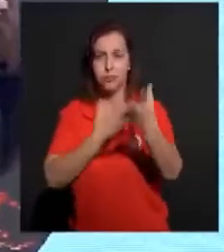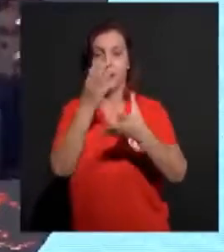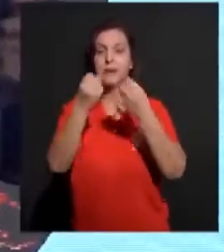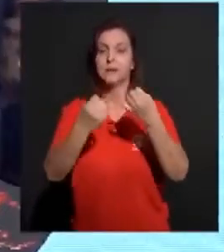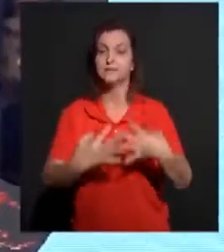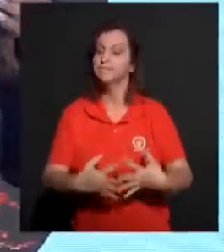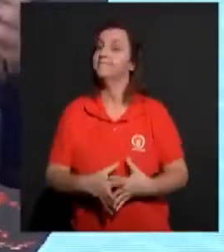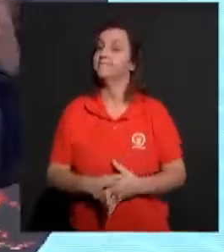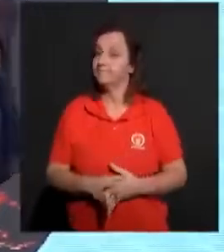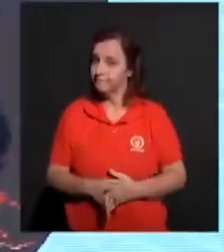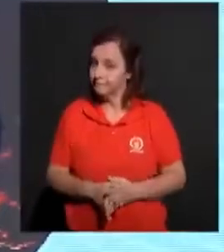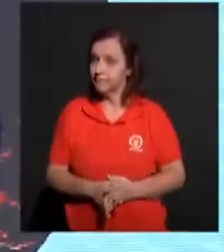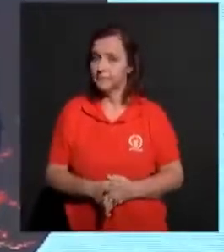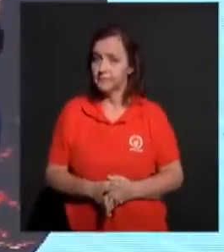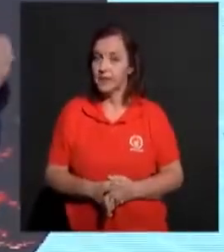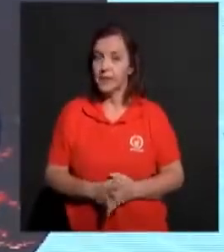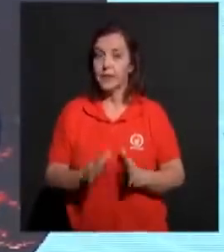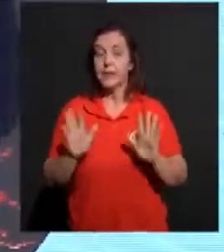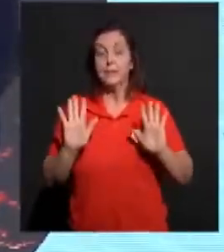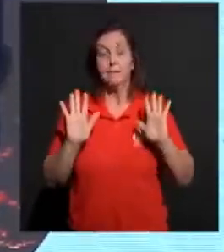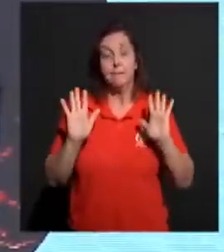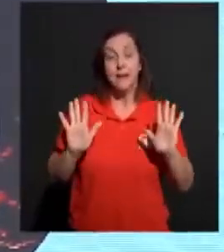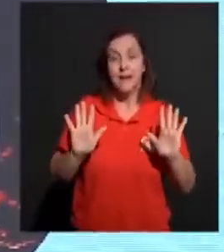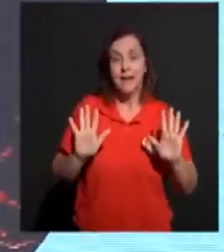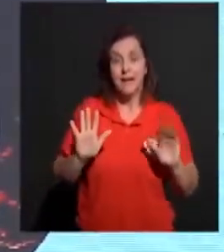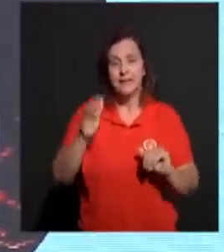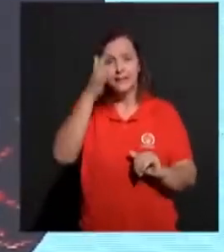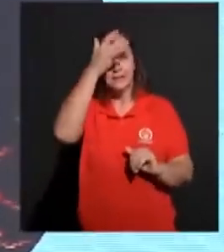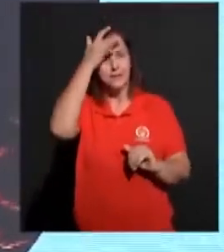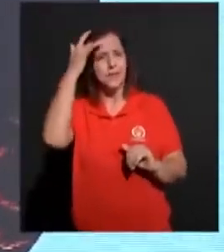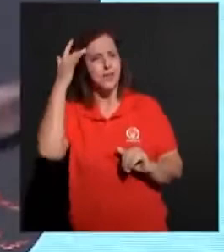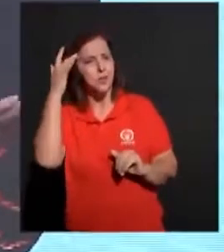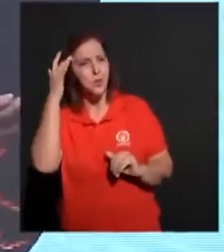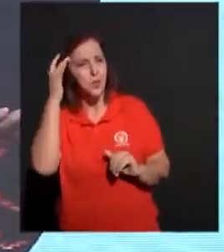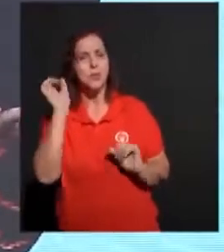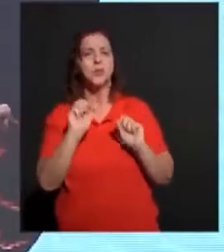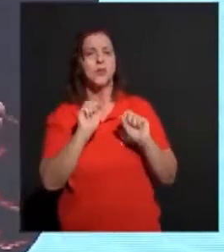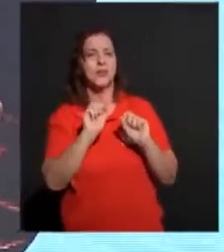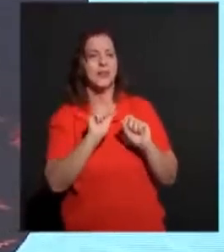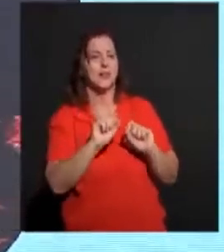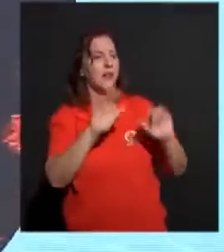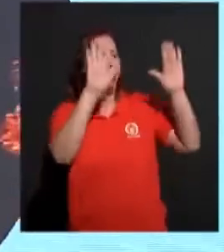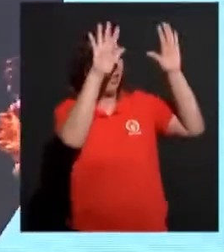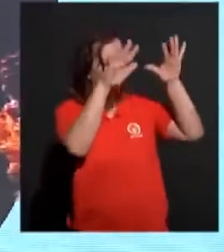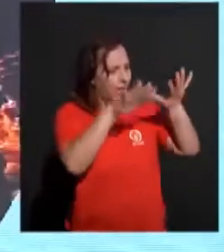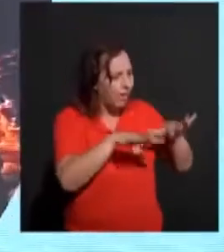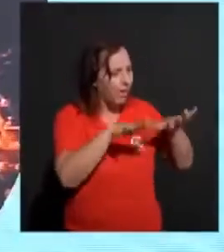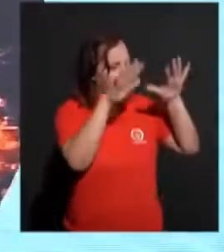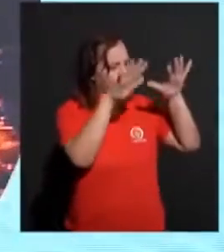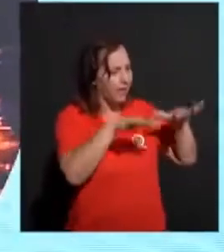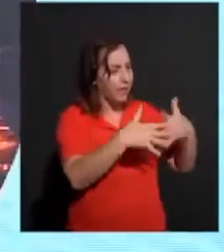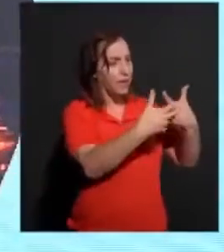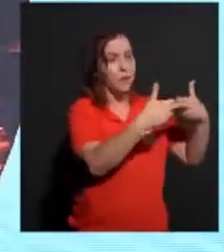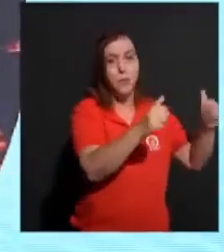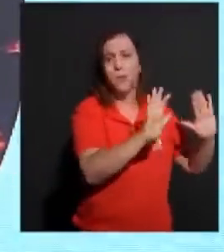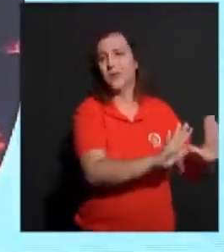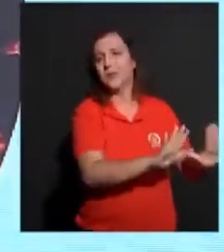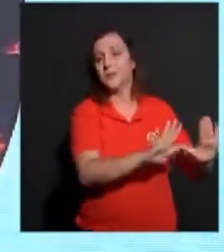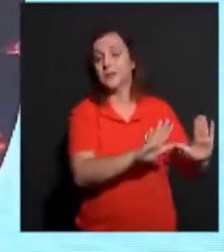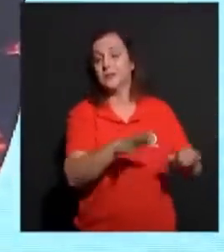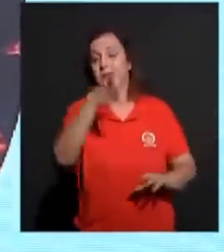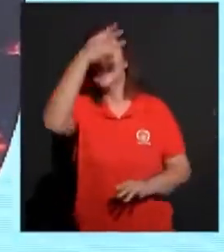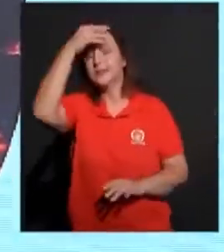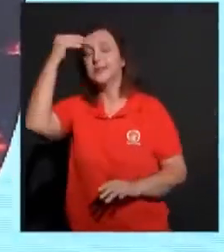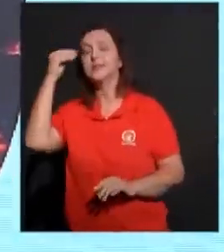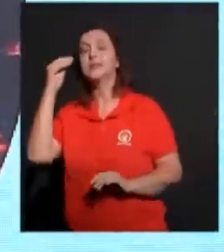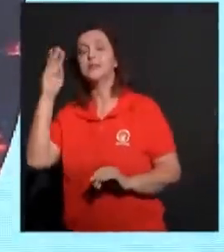por meio disso, muitas pessoas têm enaltecido coisas que não têm nada a ver. E têm esquecido do fundamental, que é